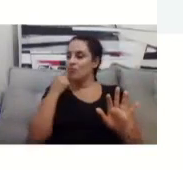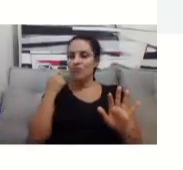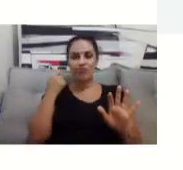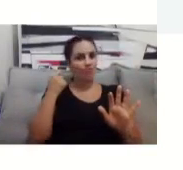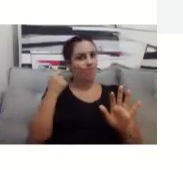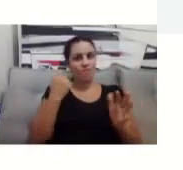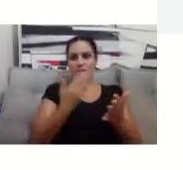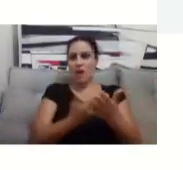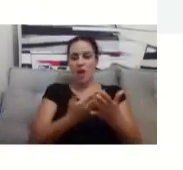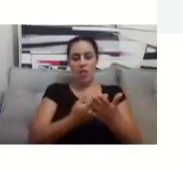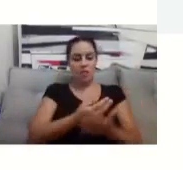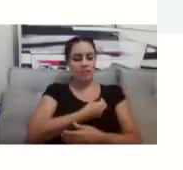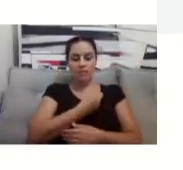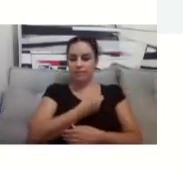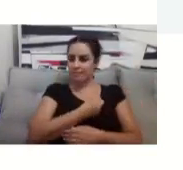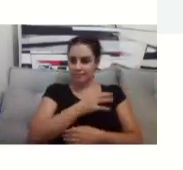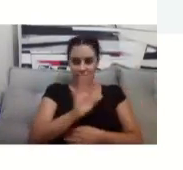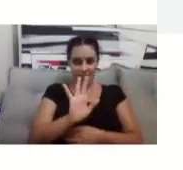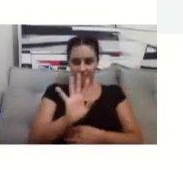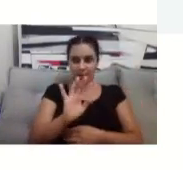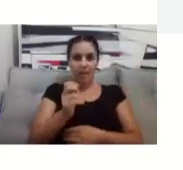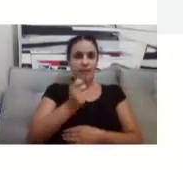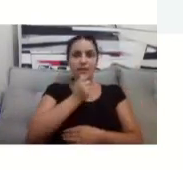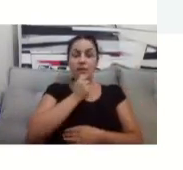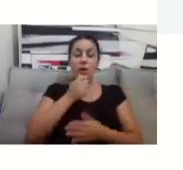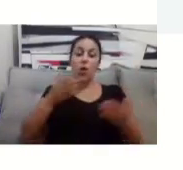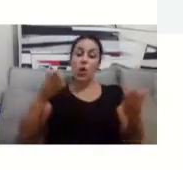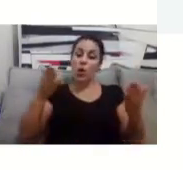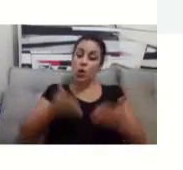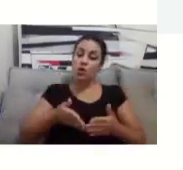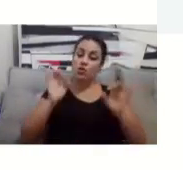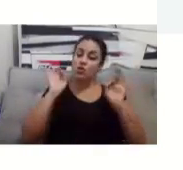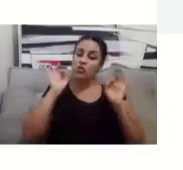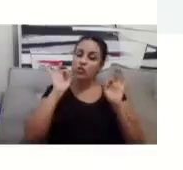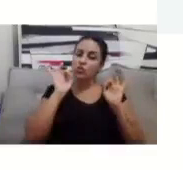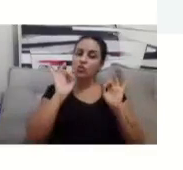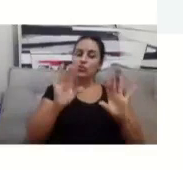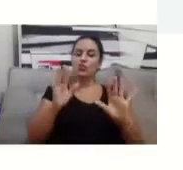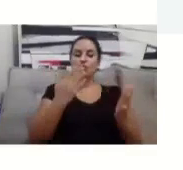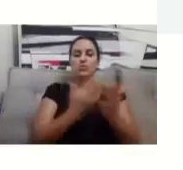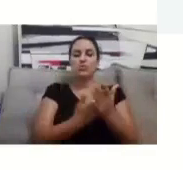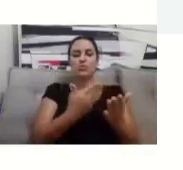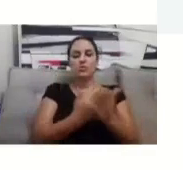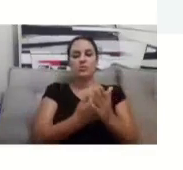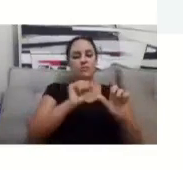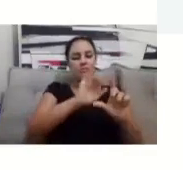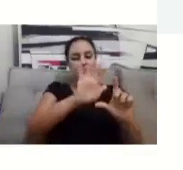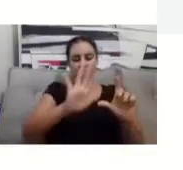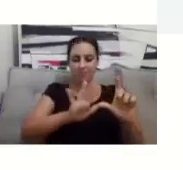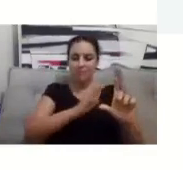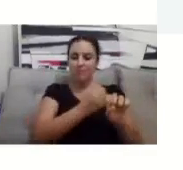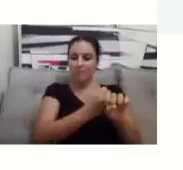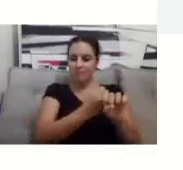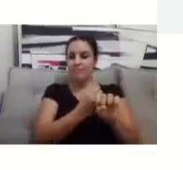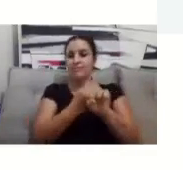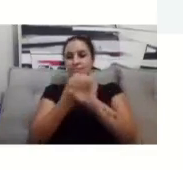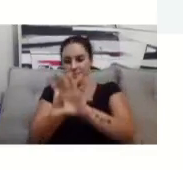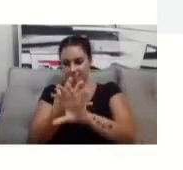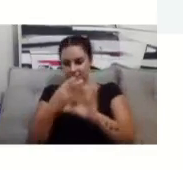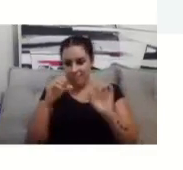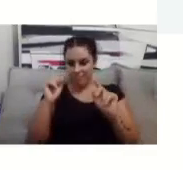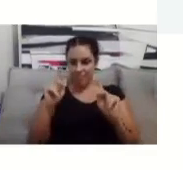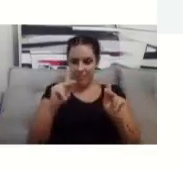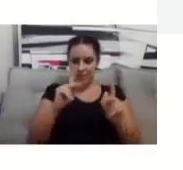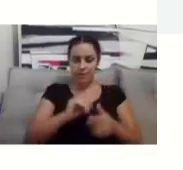somente com as aulas no ambiente virtual de aprendizagem e também por web conferências. E a gente,